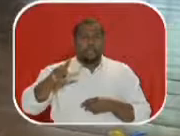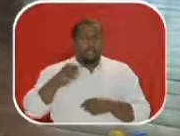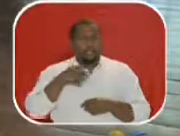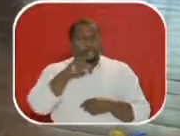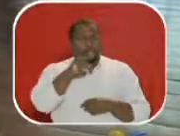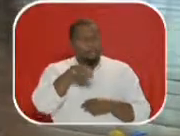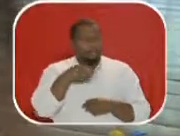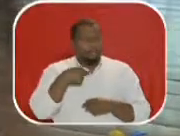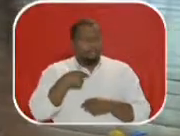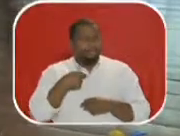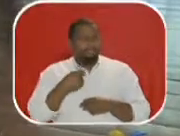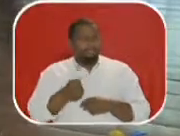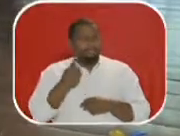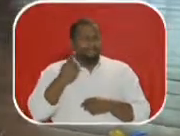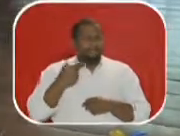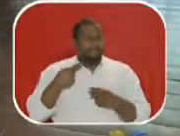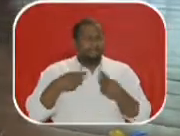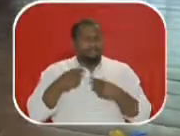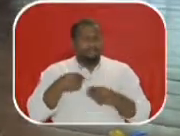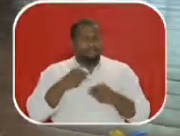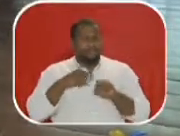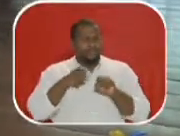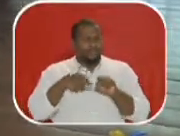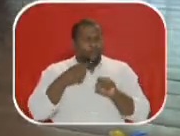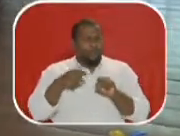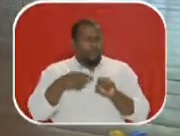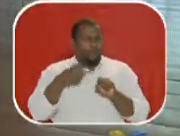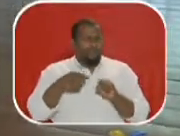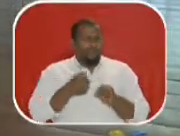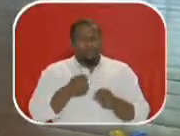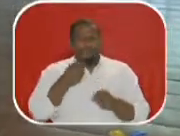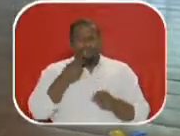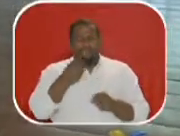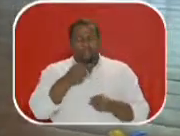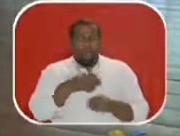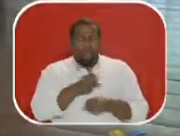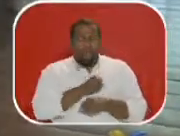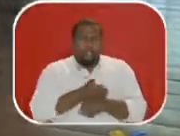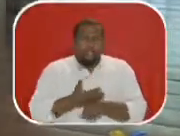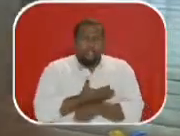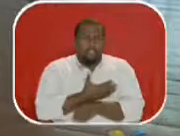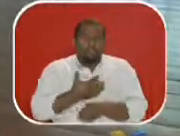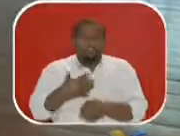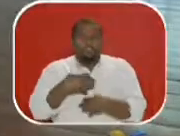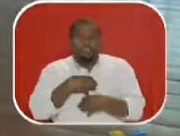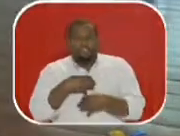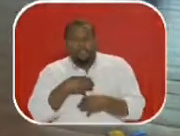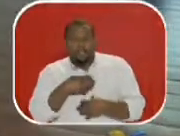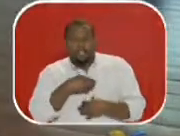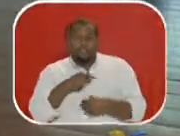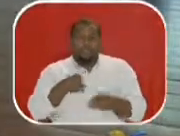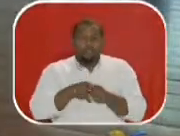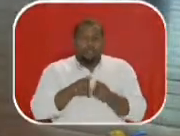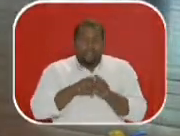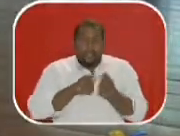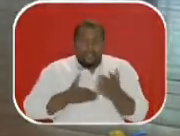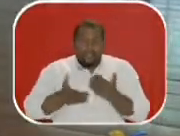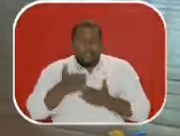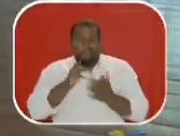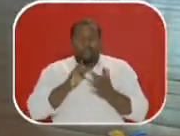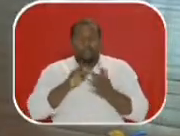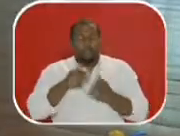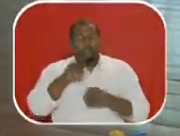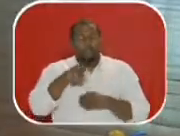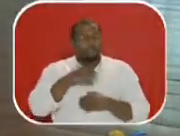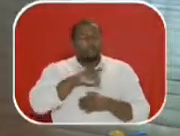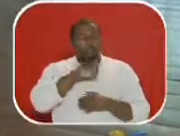louquíssimo conosco aqui na sala. Que a gente tinha que trabalhar com a paixão, tinha que trabalhar com os sentimentos, tinha que trabalhar com a intimidade. E